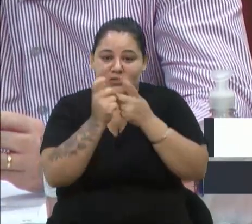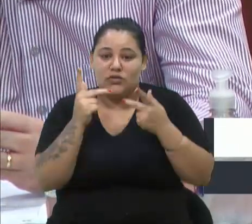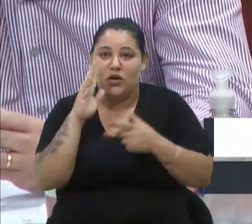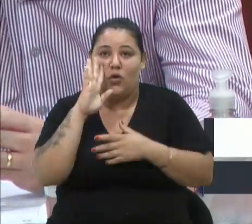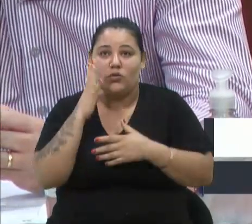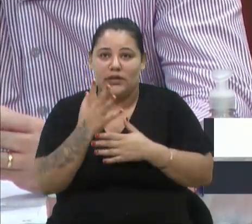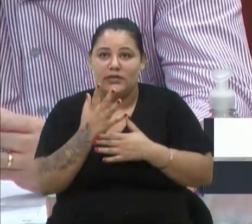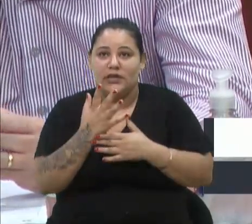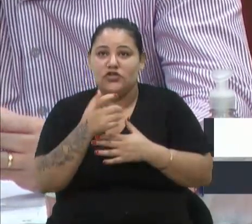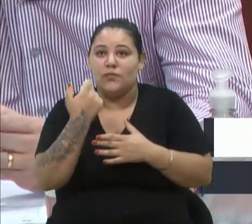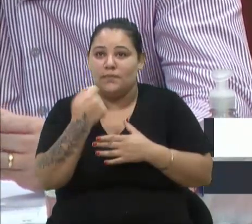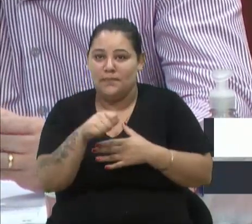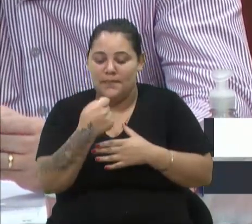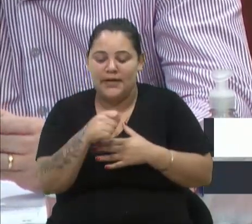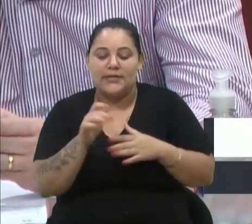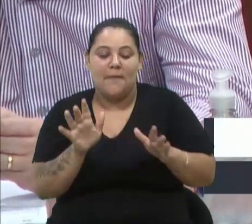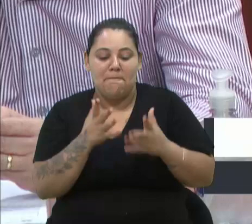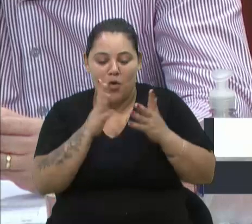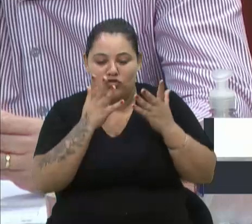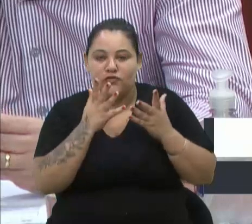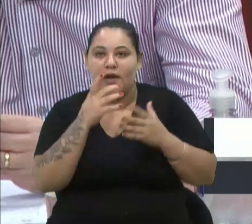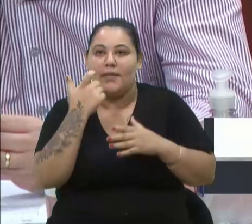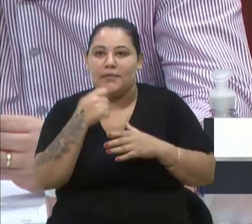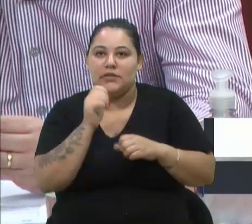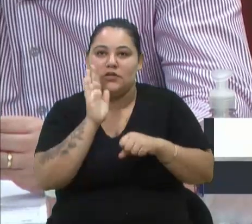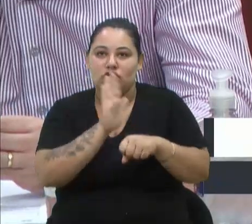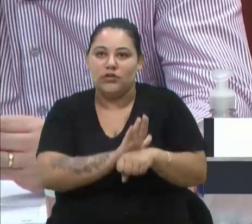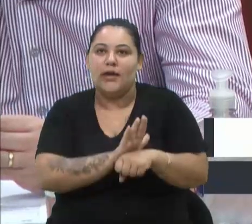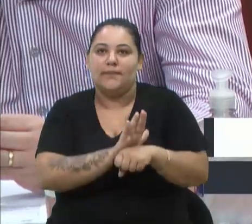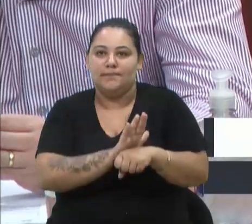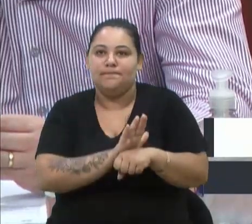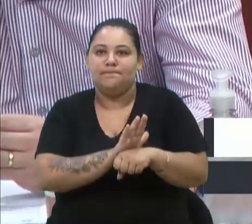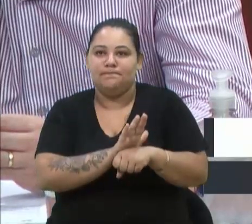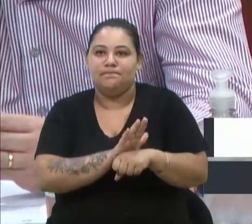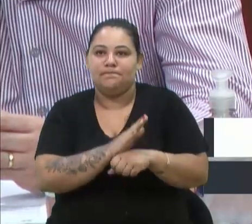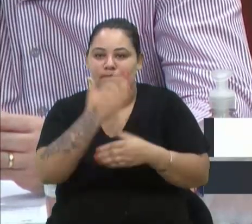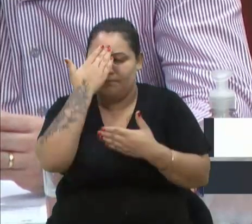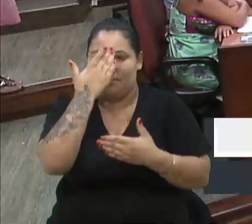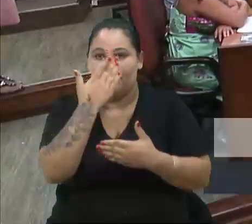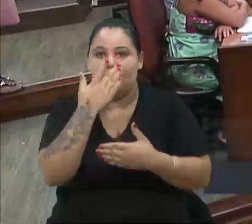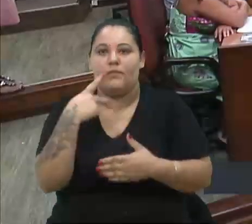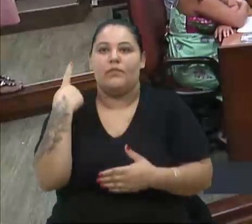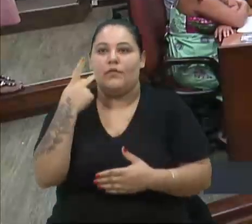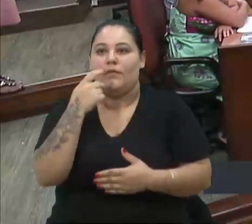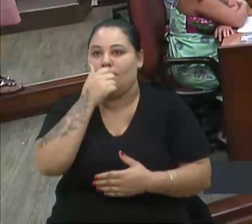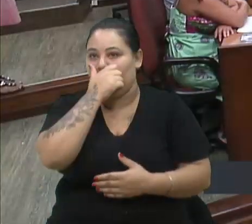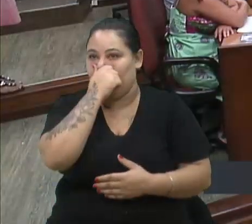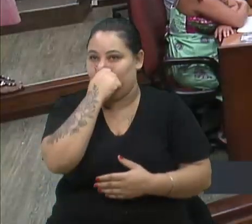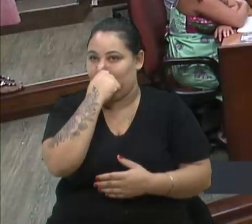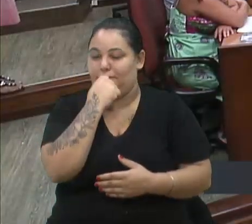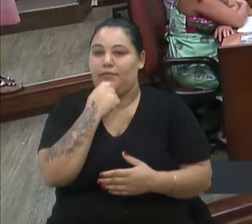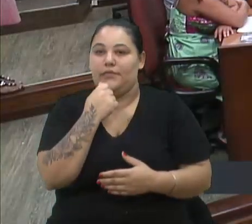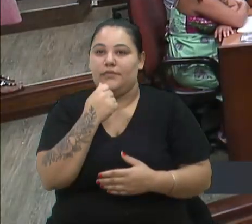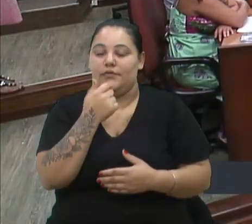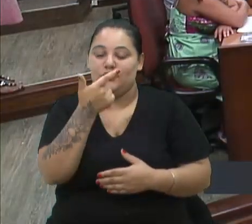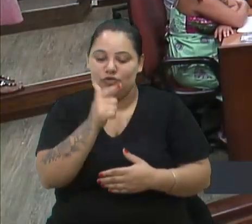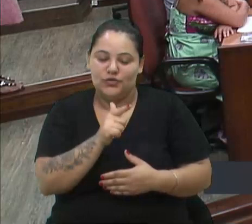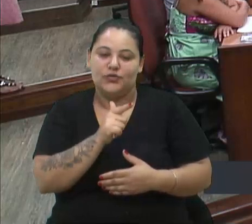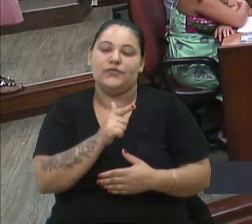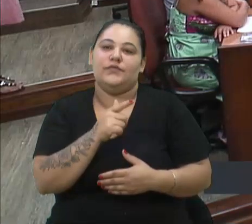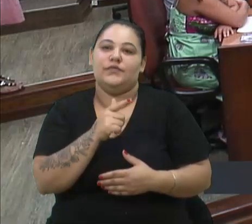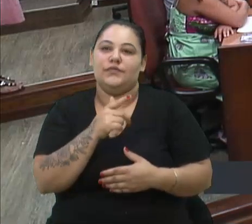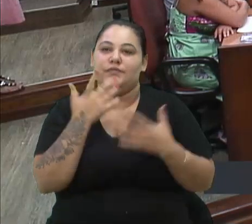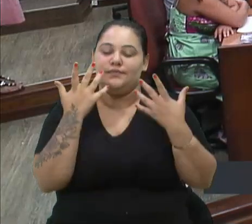a gente tem que colaborar e tem que ajudar e tem que dar força. Obrigado, vereadora. Então, mais uma vez, parabéns, vereadora